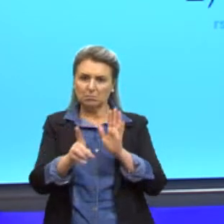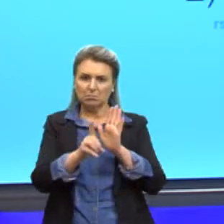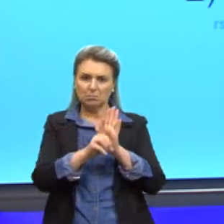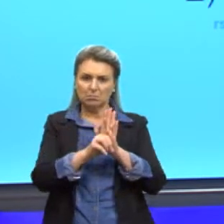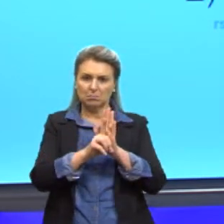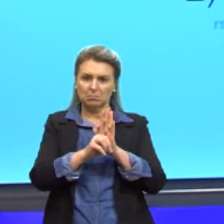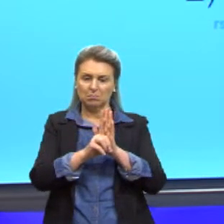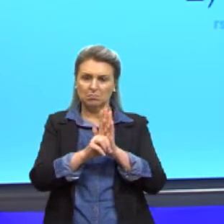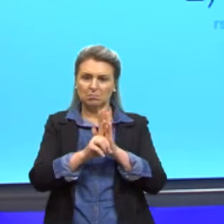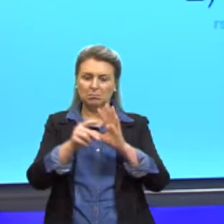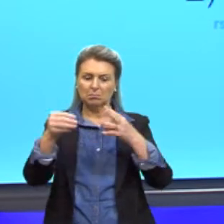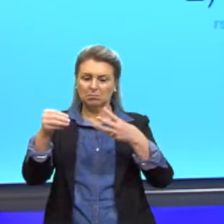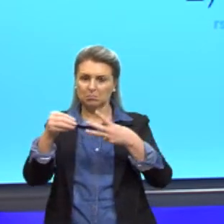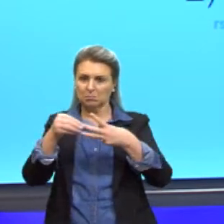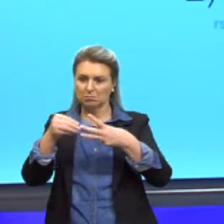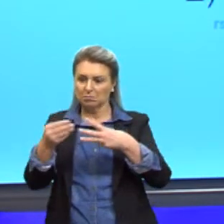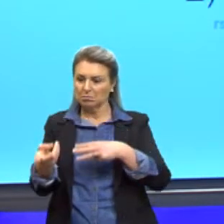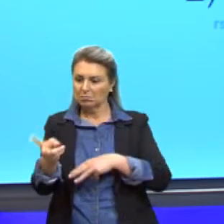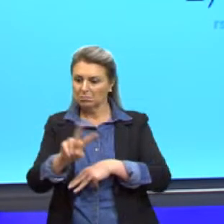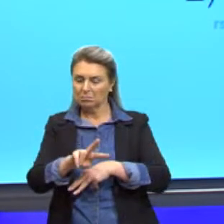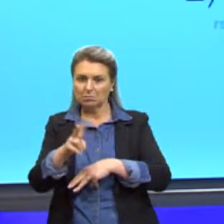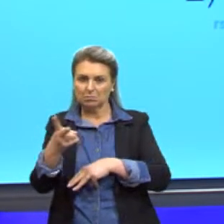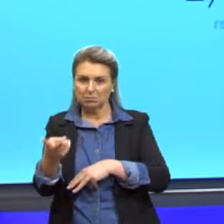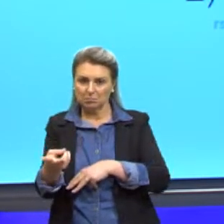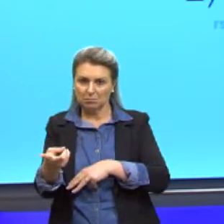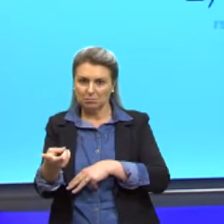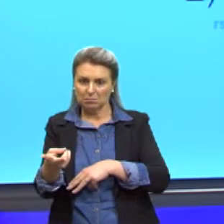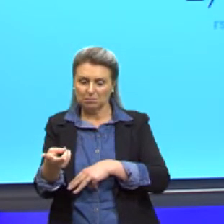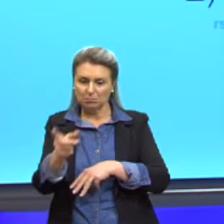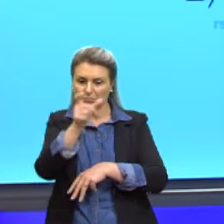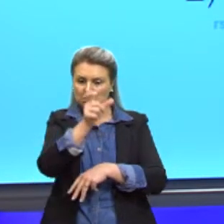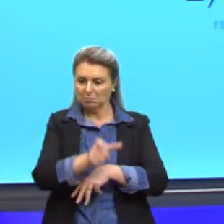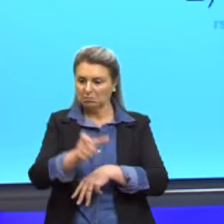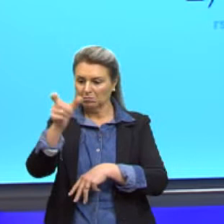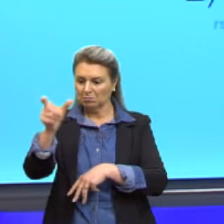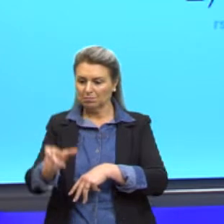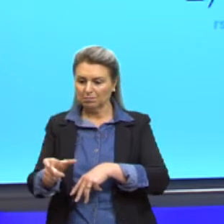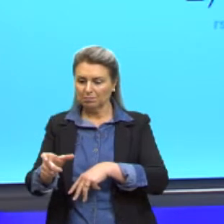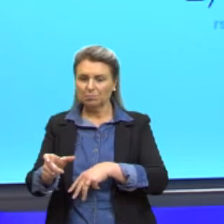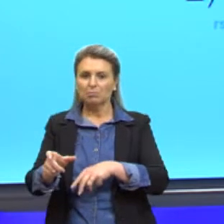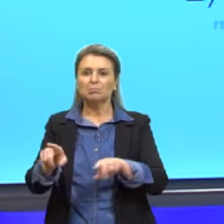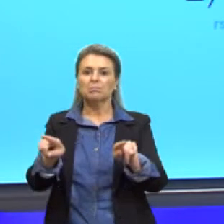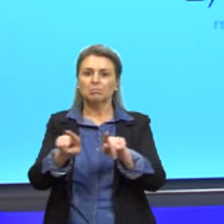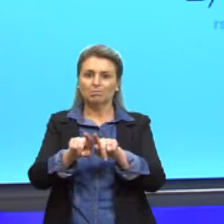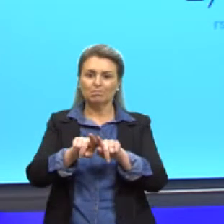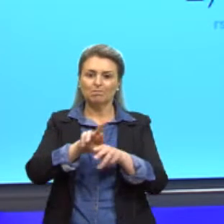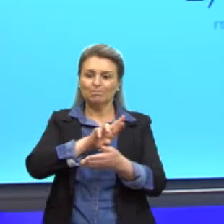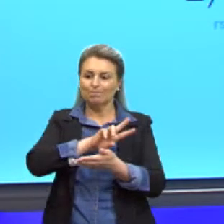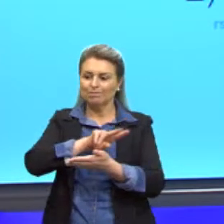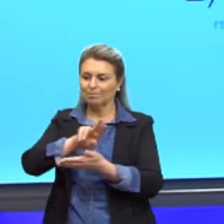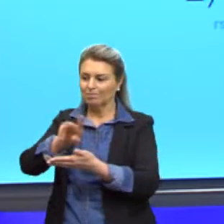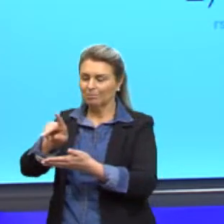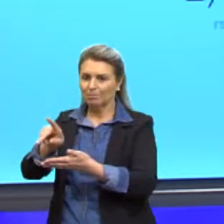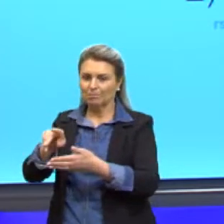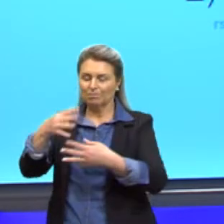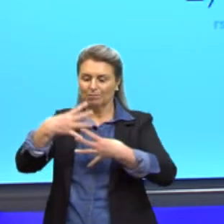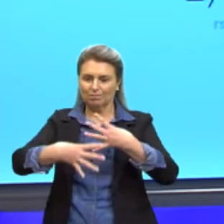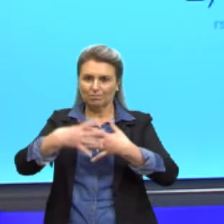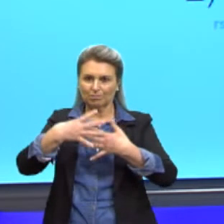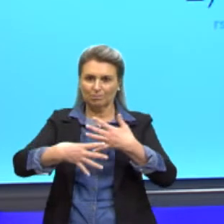células transplantadas entre diferentes indivíduos se diferenciam em tecidos tumorais no receptor.